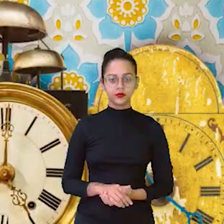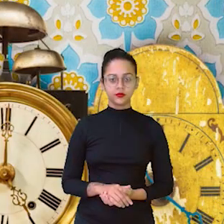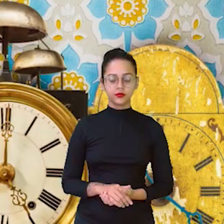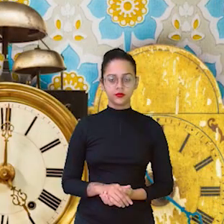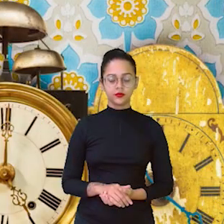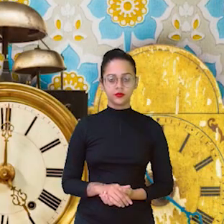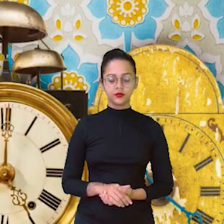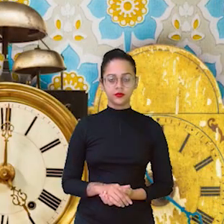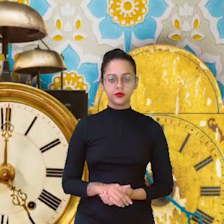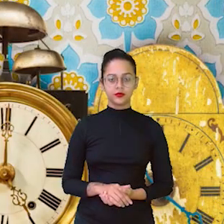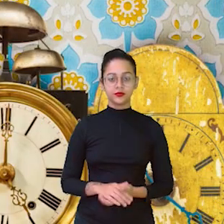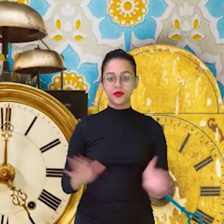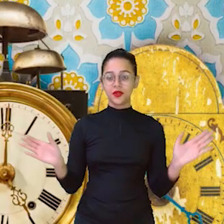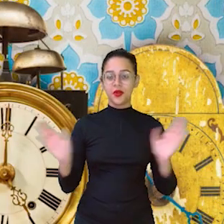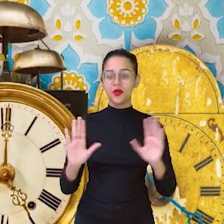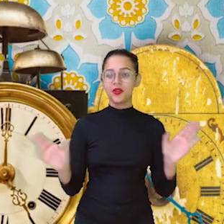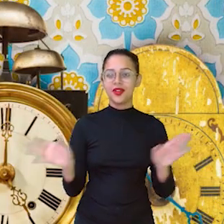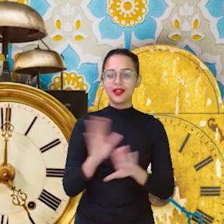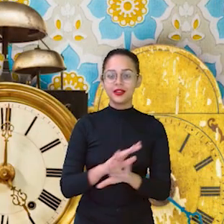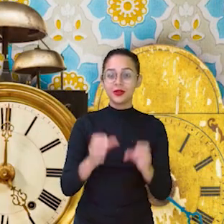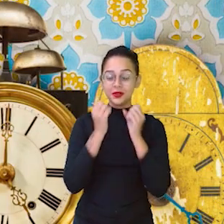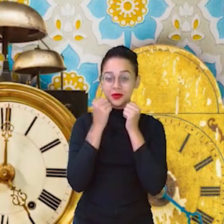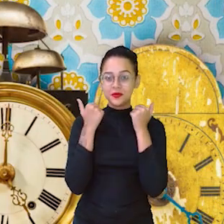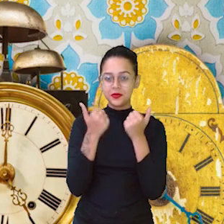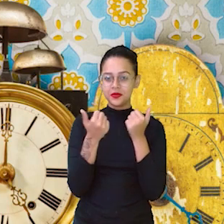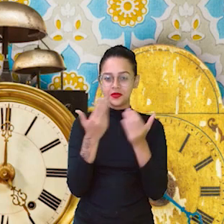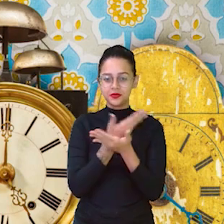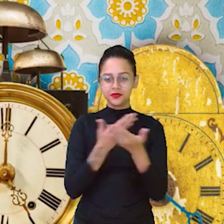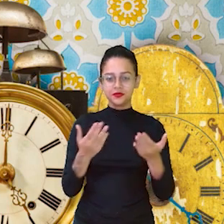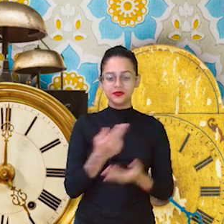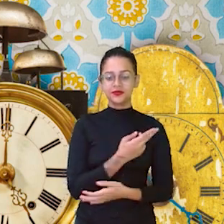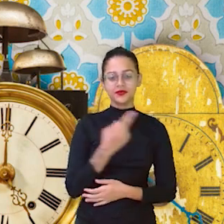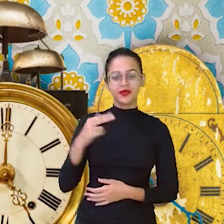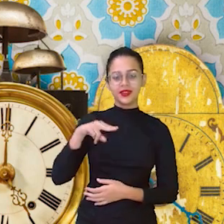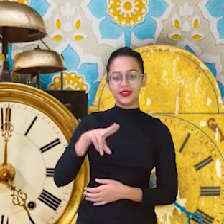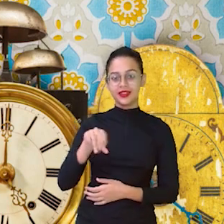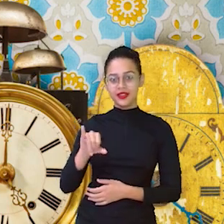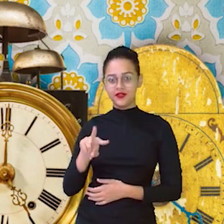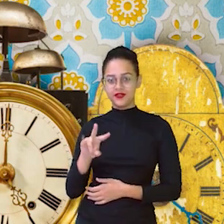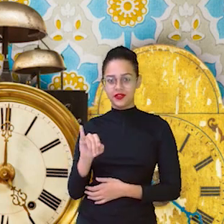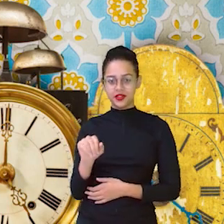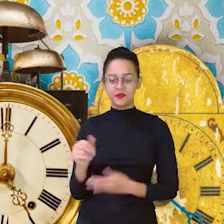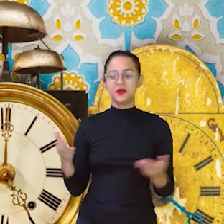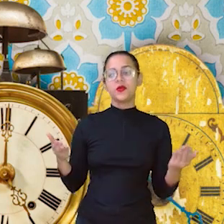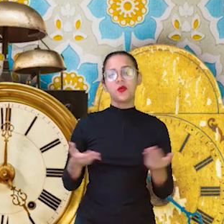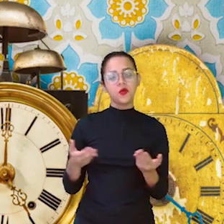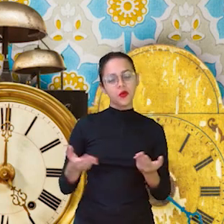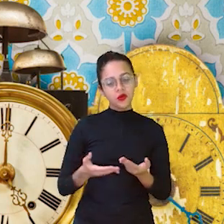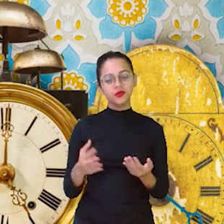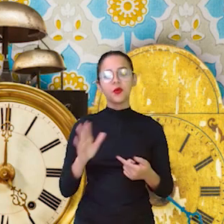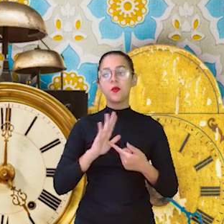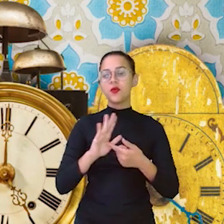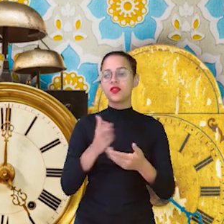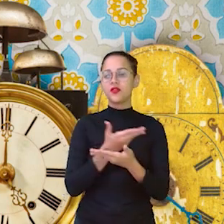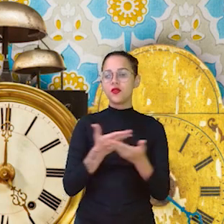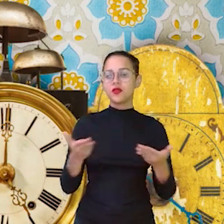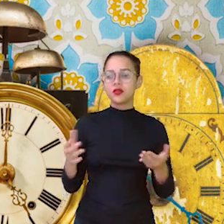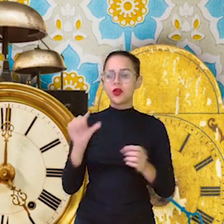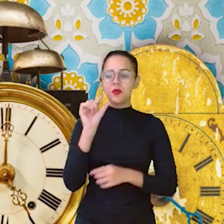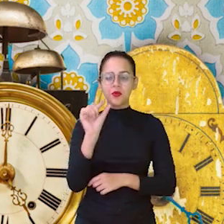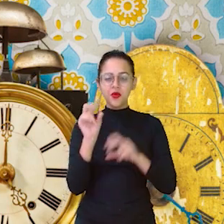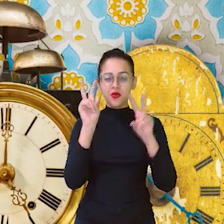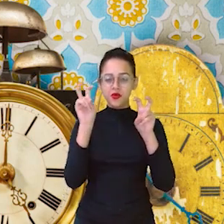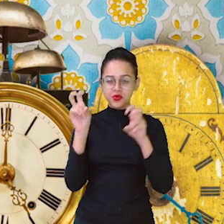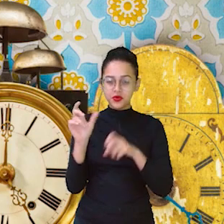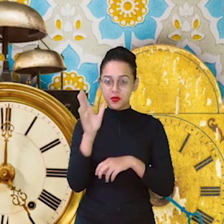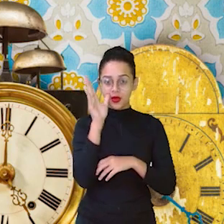Olá, turminha. Tudo bem com vocês? Sou professora Nívia Barreto, da Imad. E hoje, eu vou trazer para vocês um pouquinho sobre